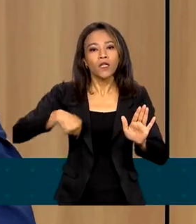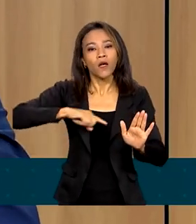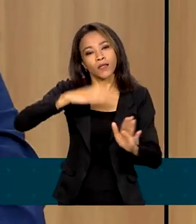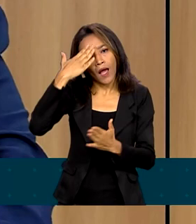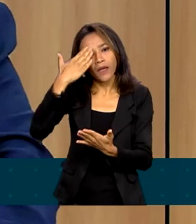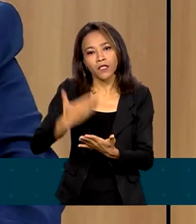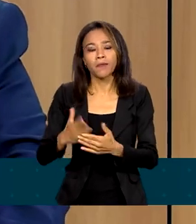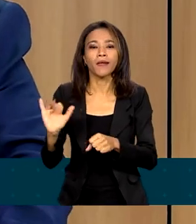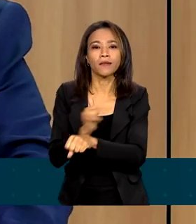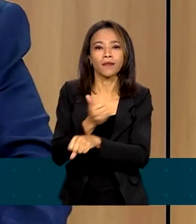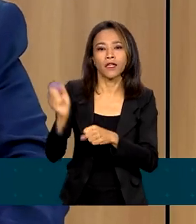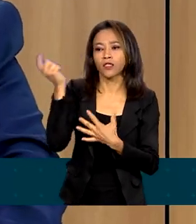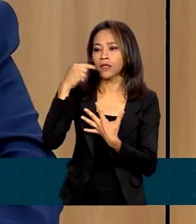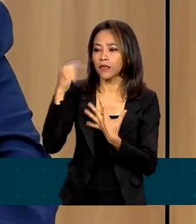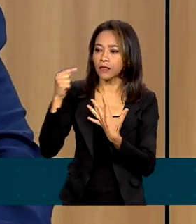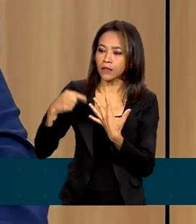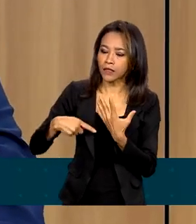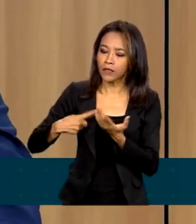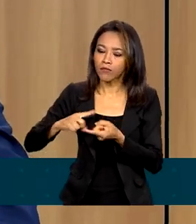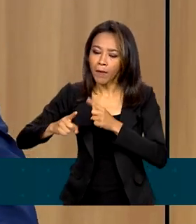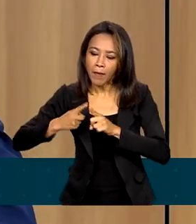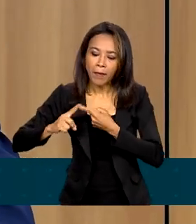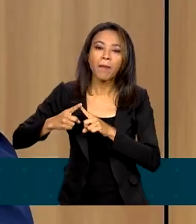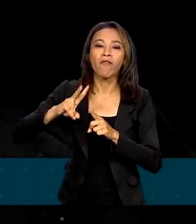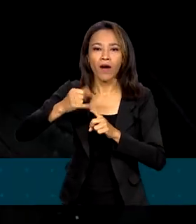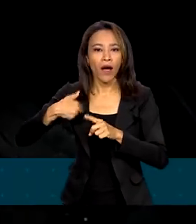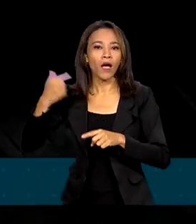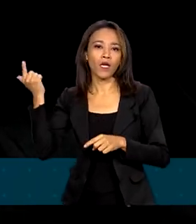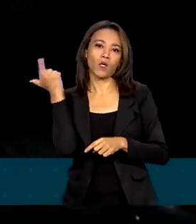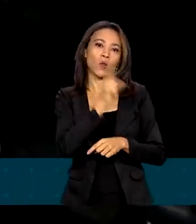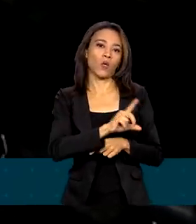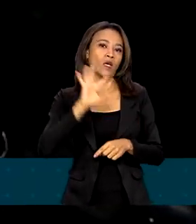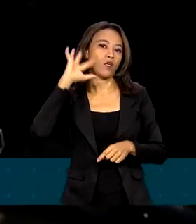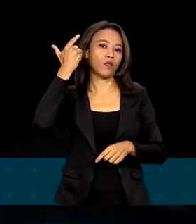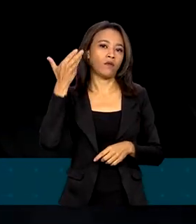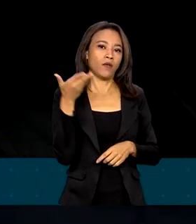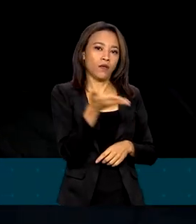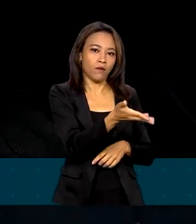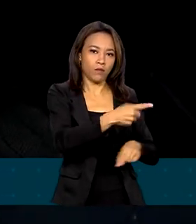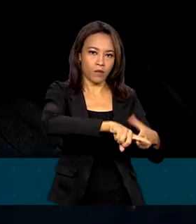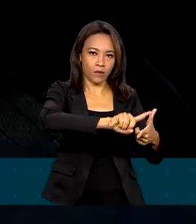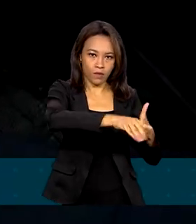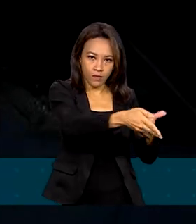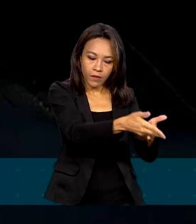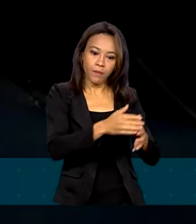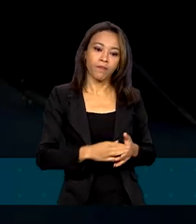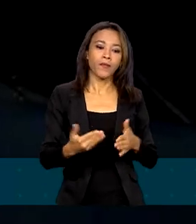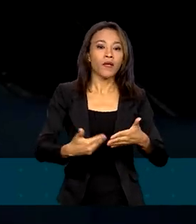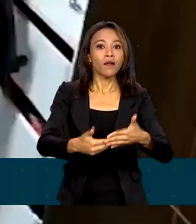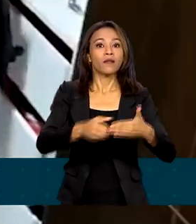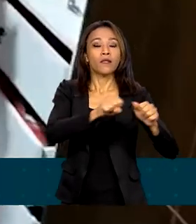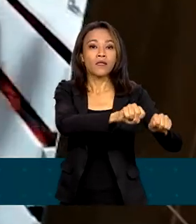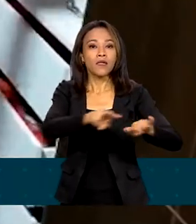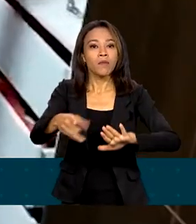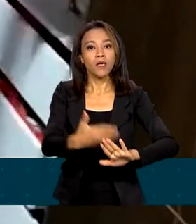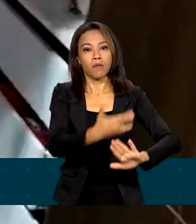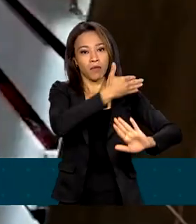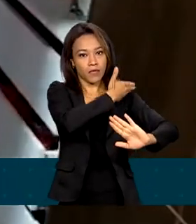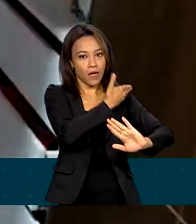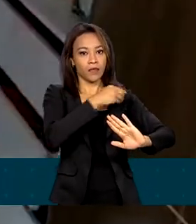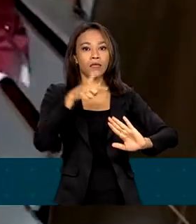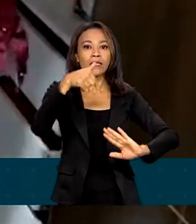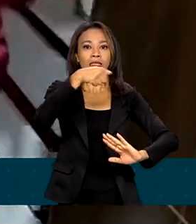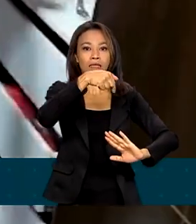estão sendo ali implementadas são efetivas. Desde a semana passada, 700 integrantes de forças